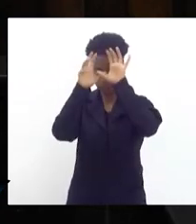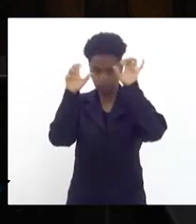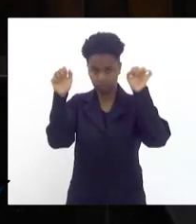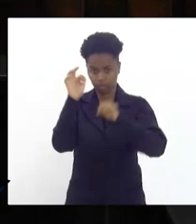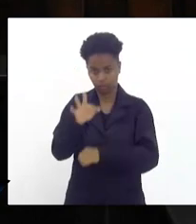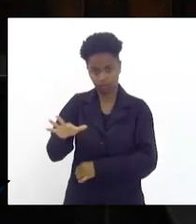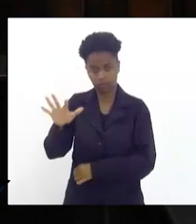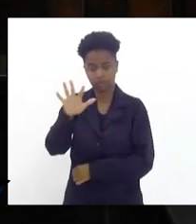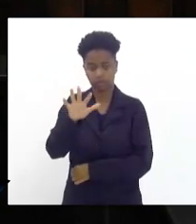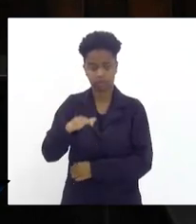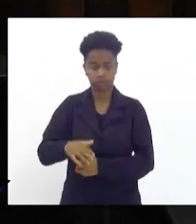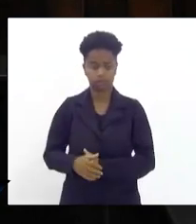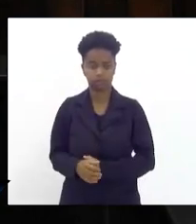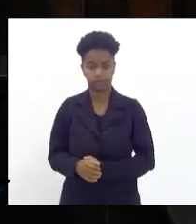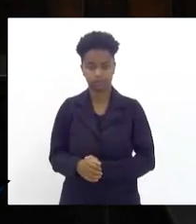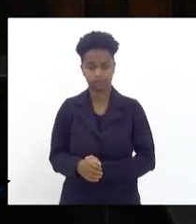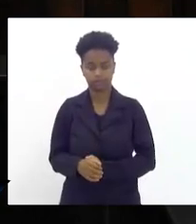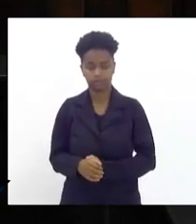como